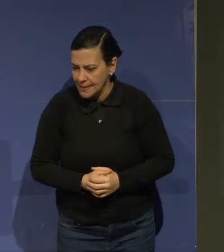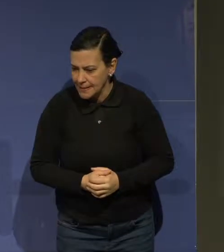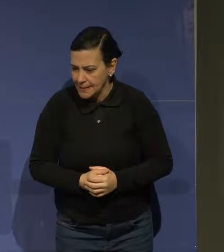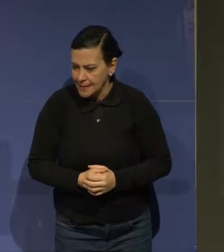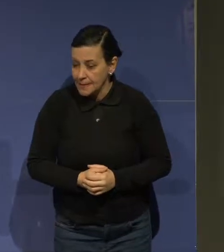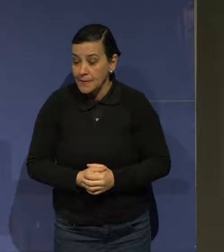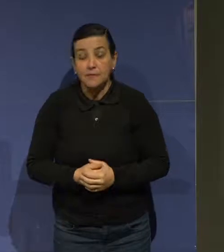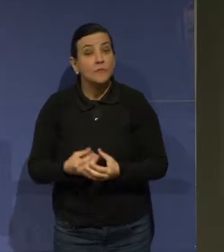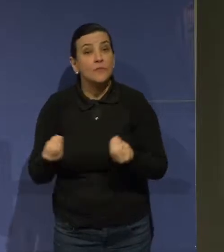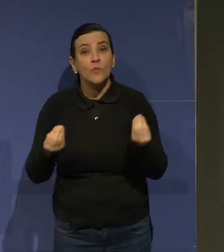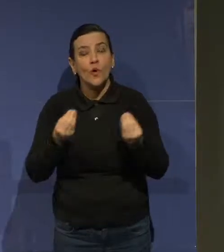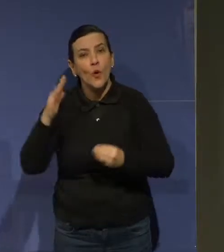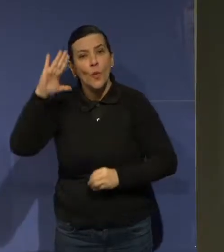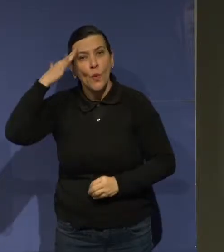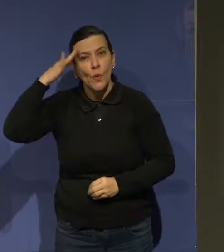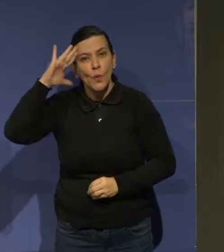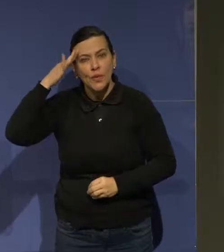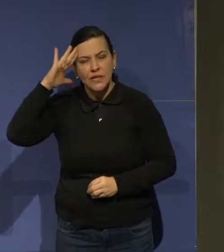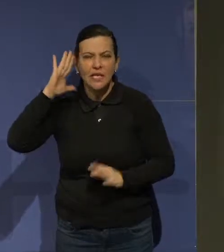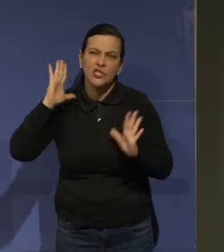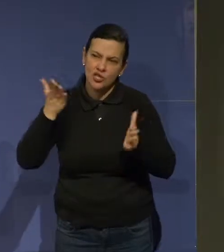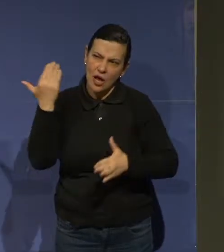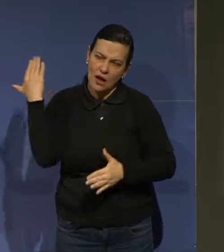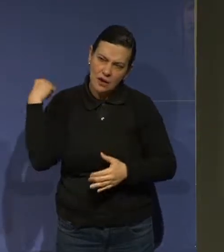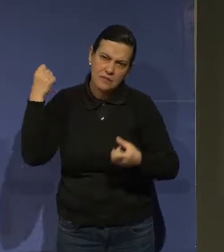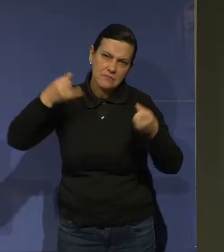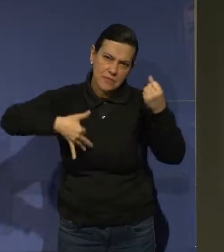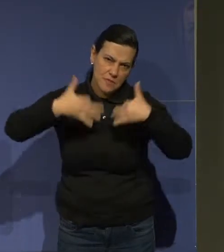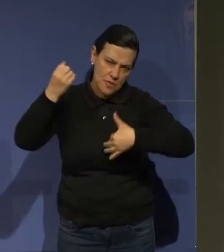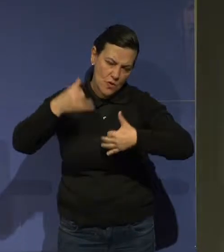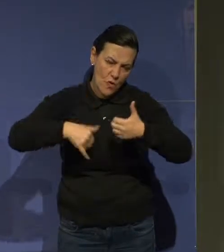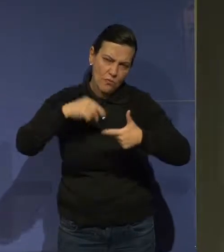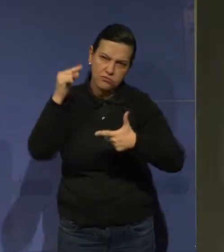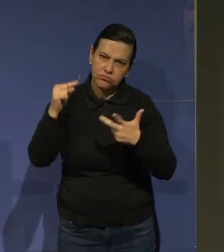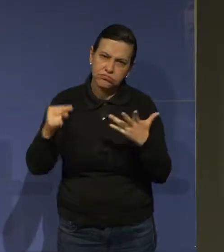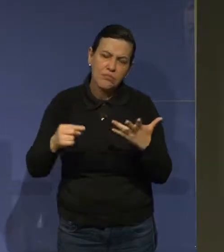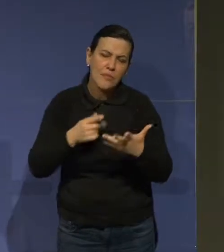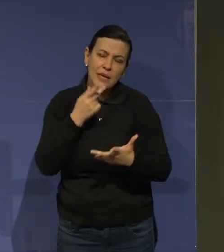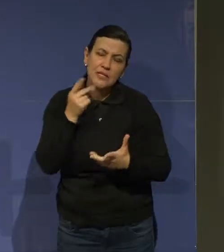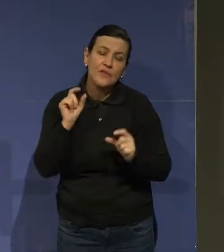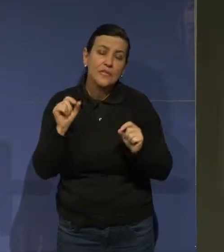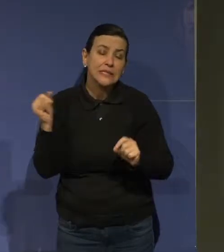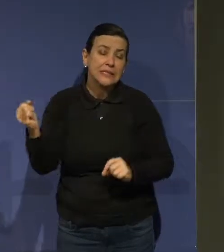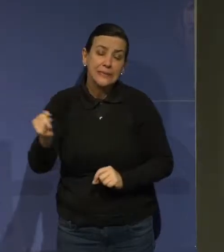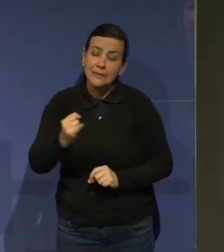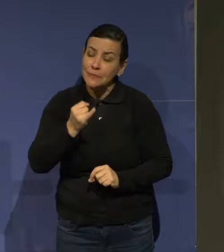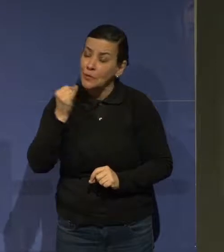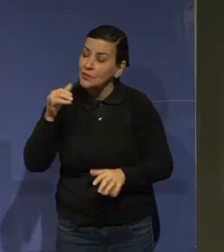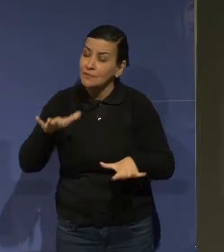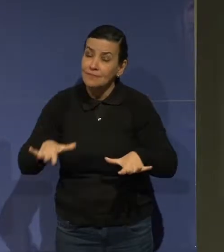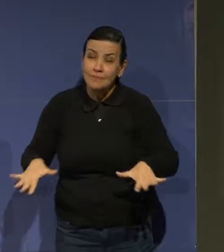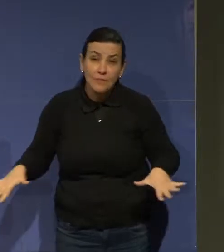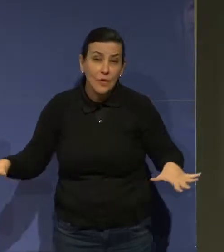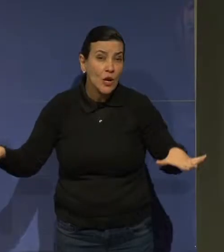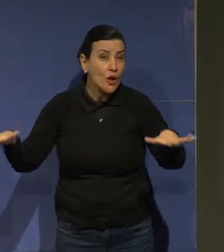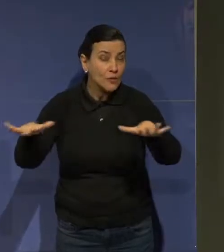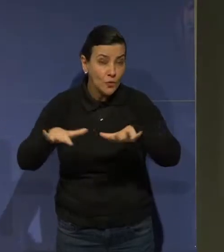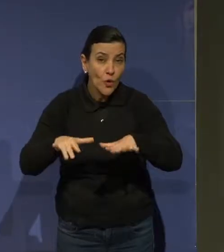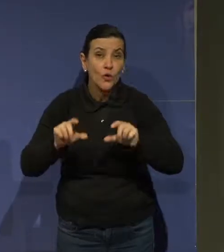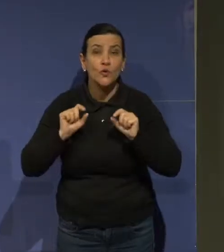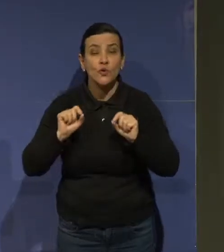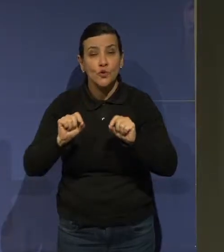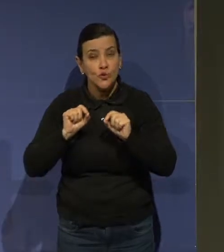De saber essas coisas... Quatro ícones, mil de excesso à internet. Mas para dizer o quão importante para todo mundo é o mundo digital.